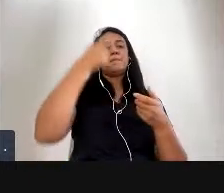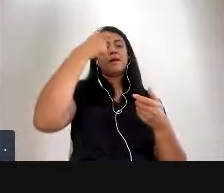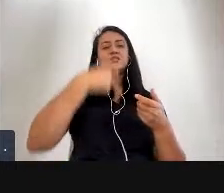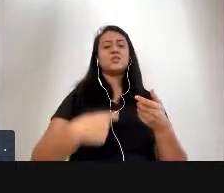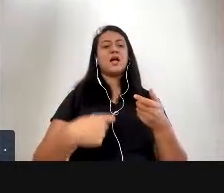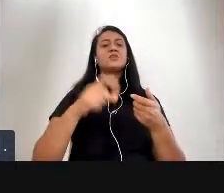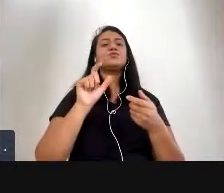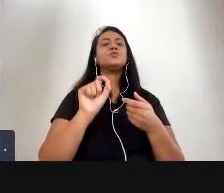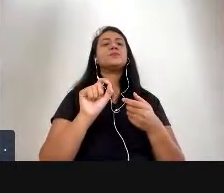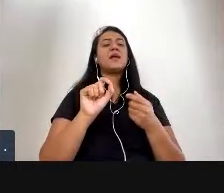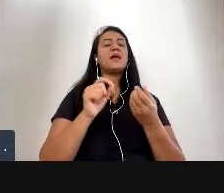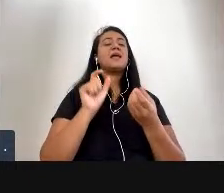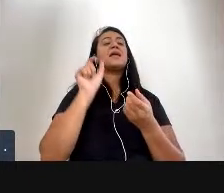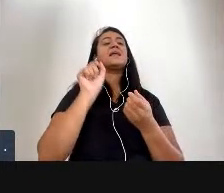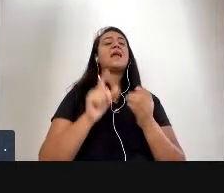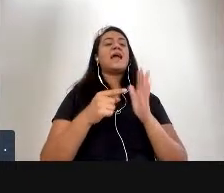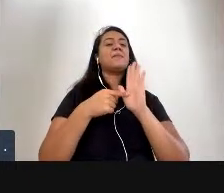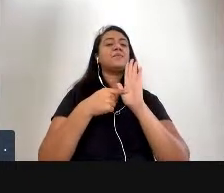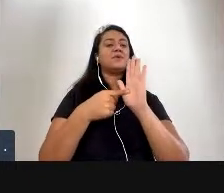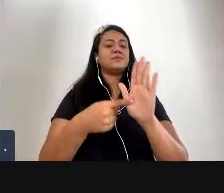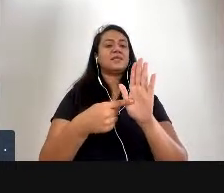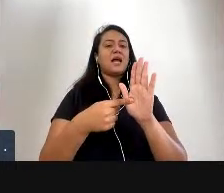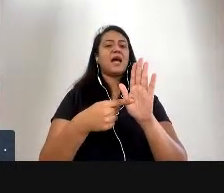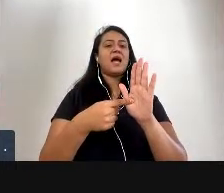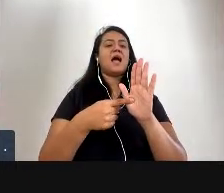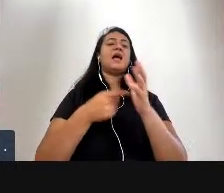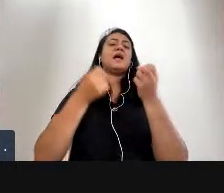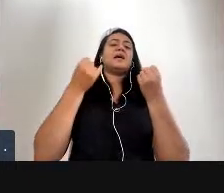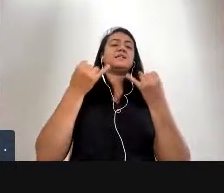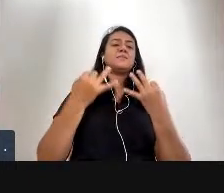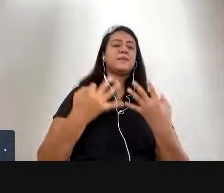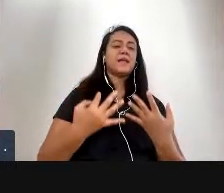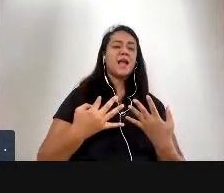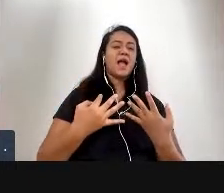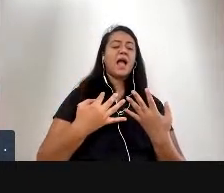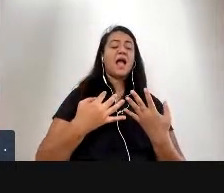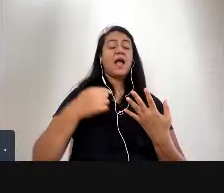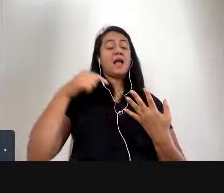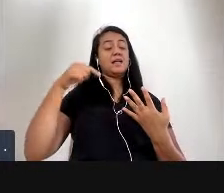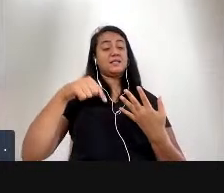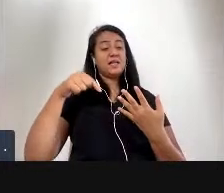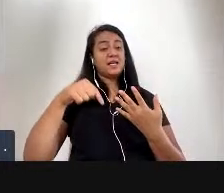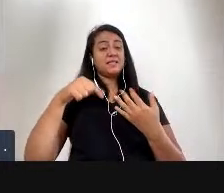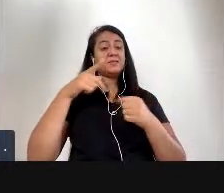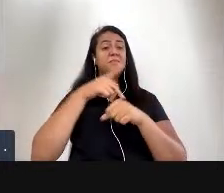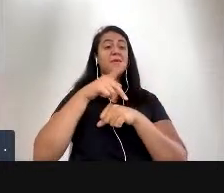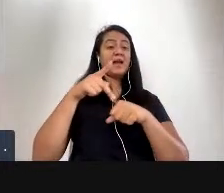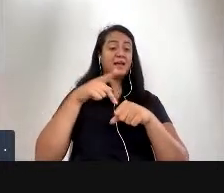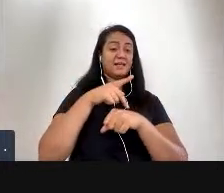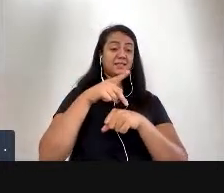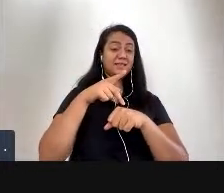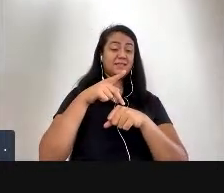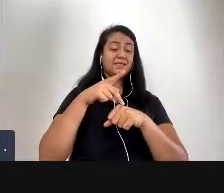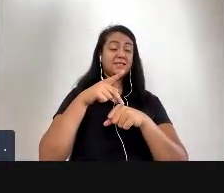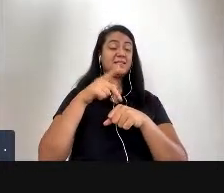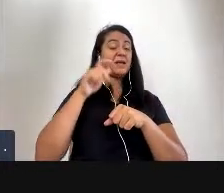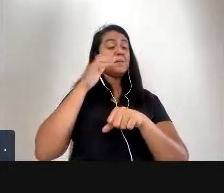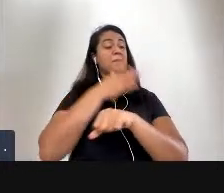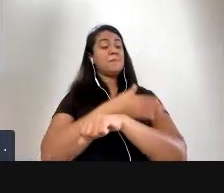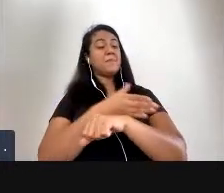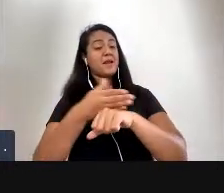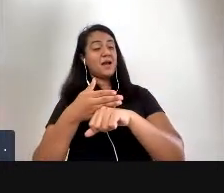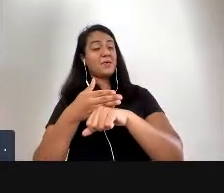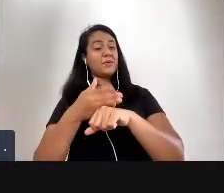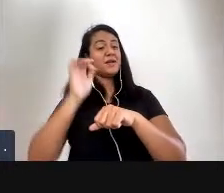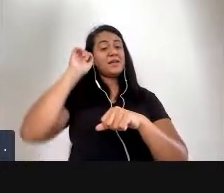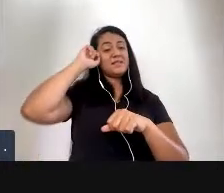demonstrar explicar e nos ondas desse país ainda há setores para brancos e negros e os negros quando na parte dos brancos